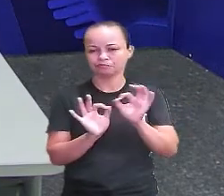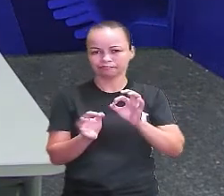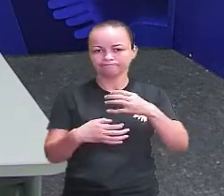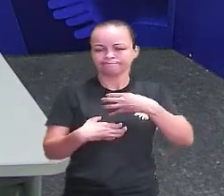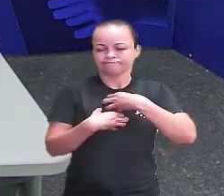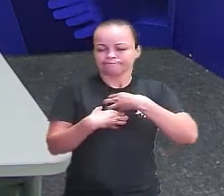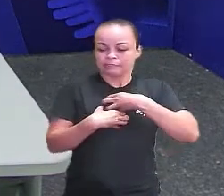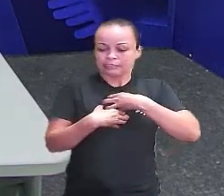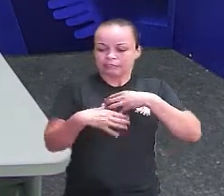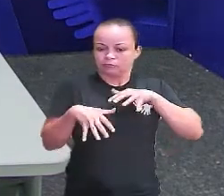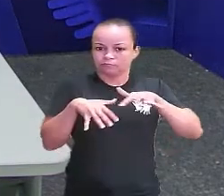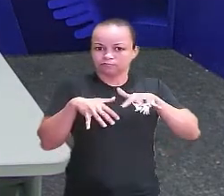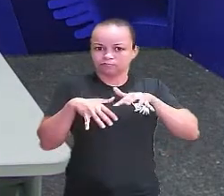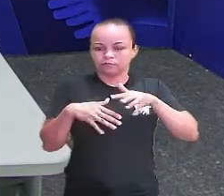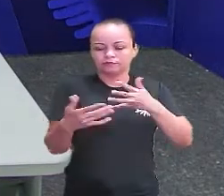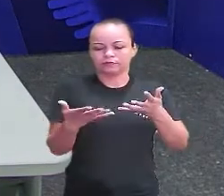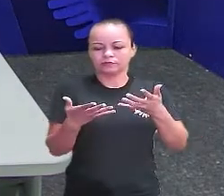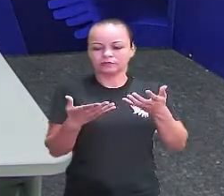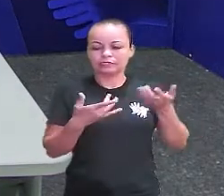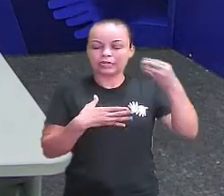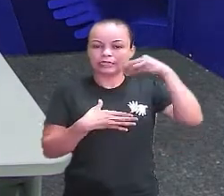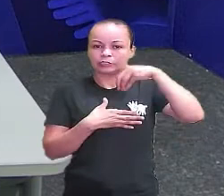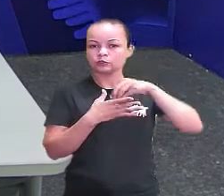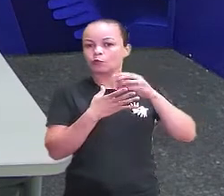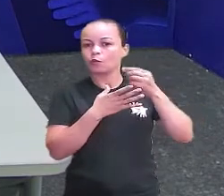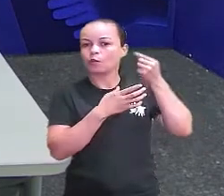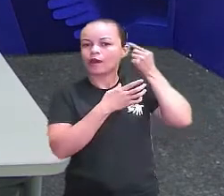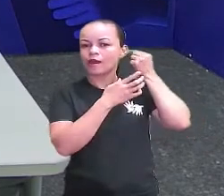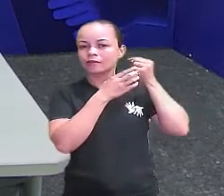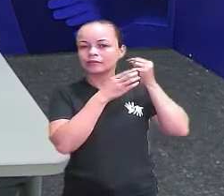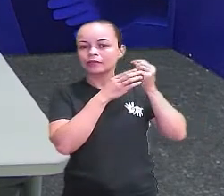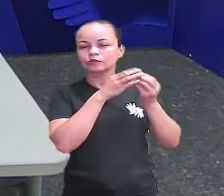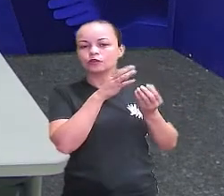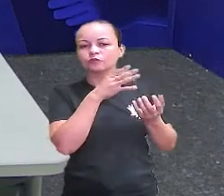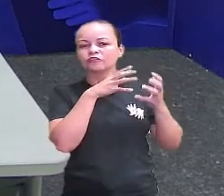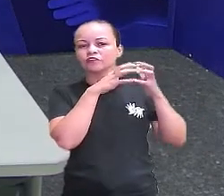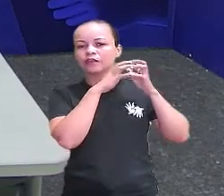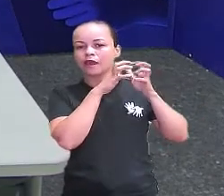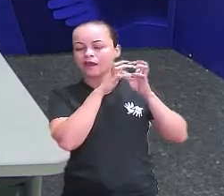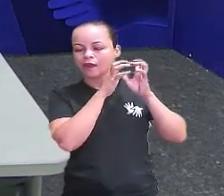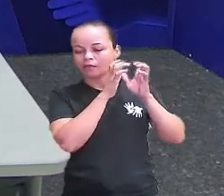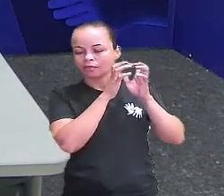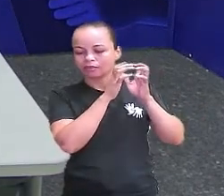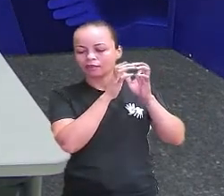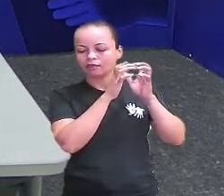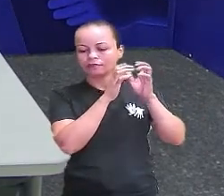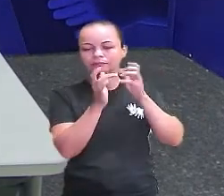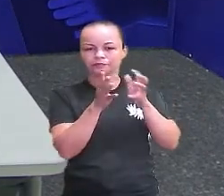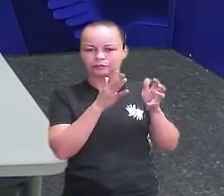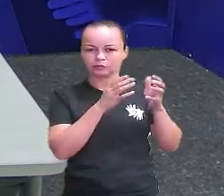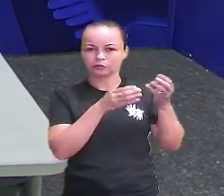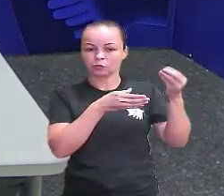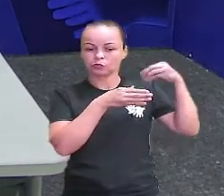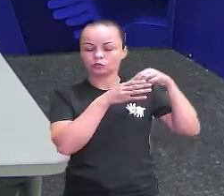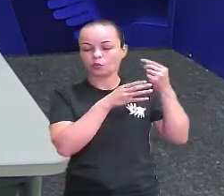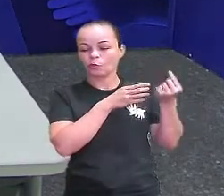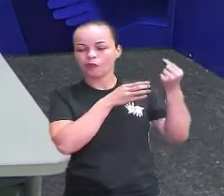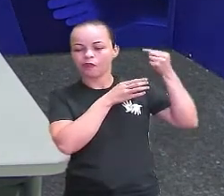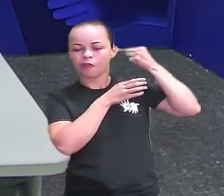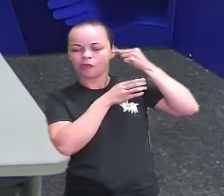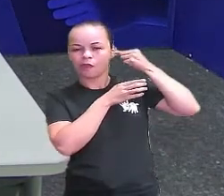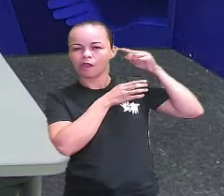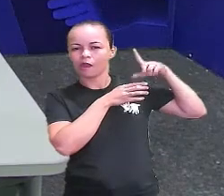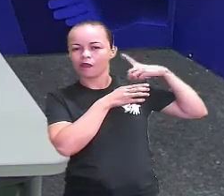nosso corpo. E a outra fica dentro. Vocês sabiam disso? Quando o som entra na orelha,